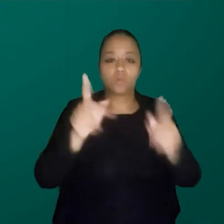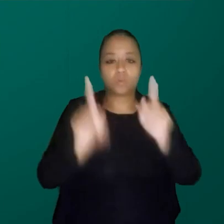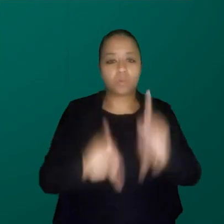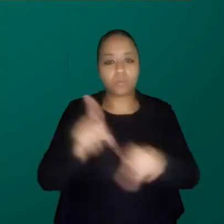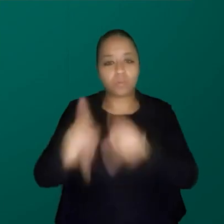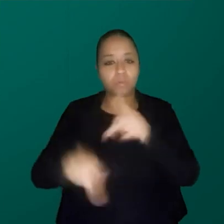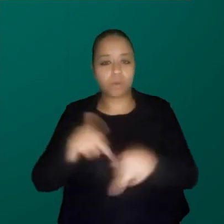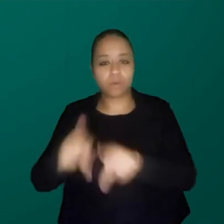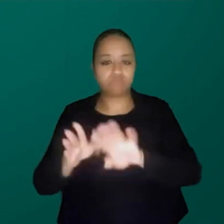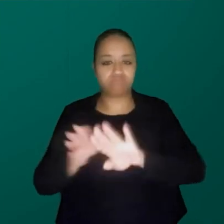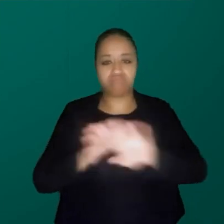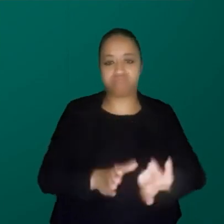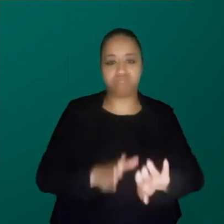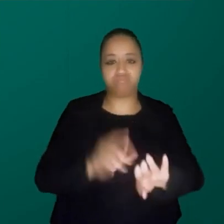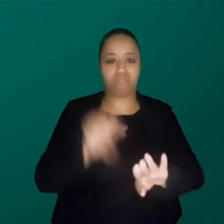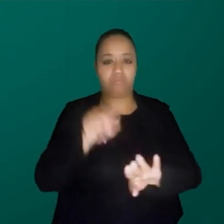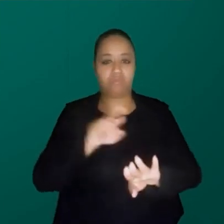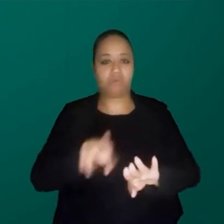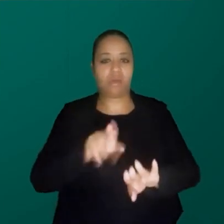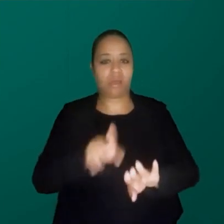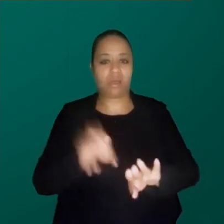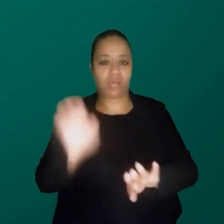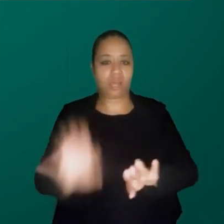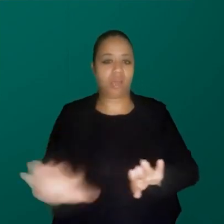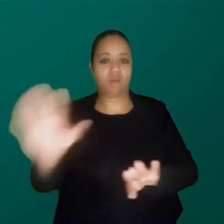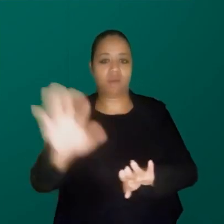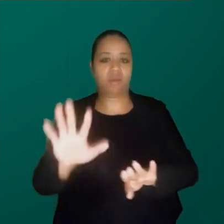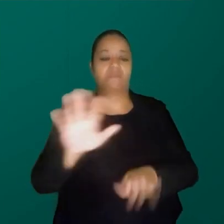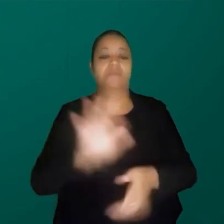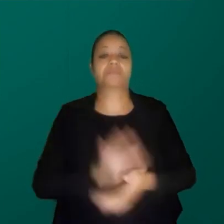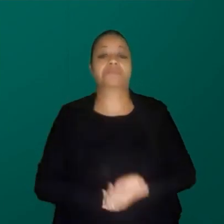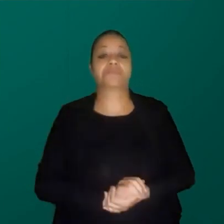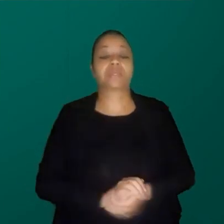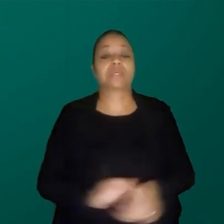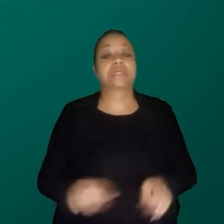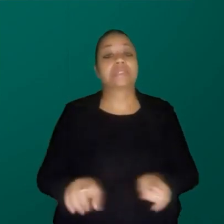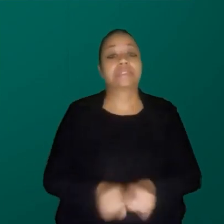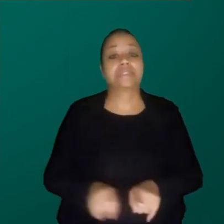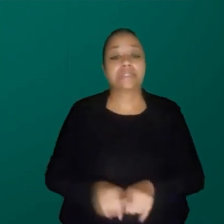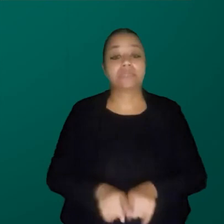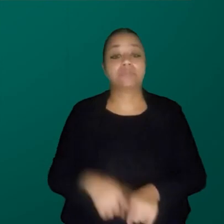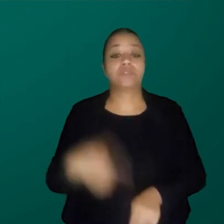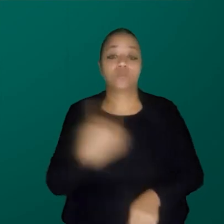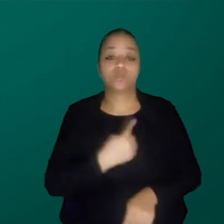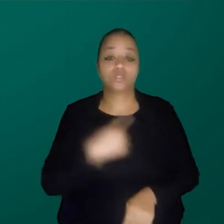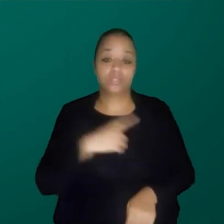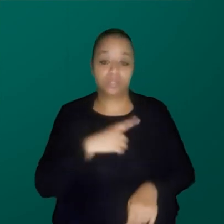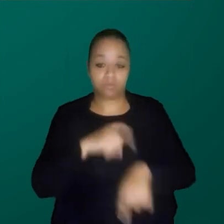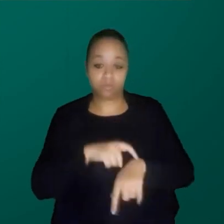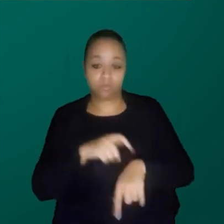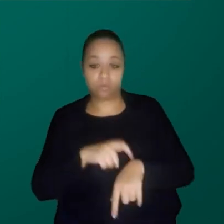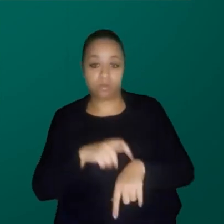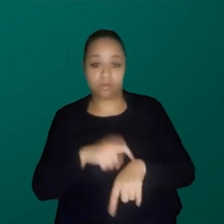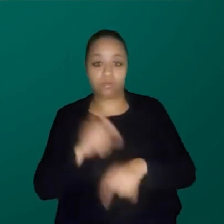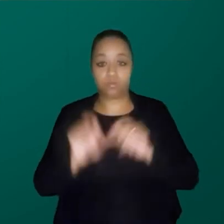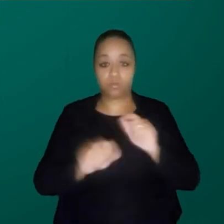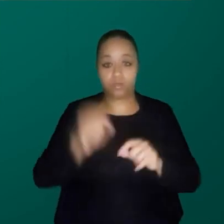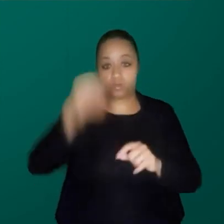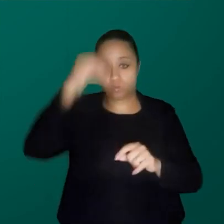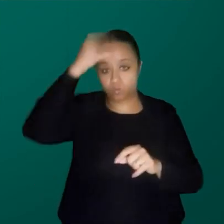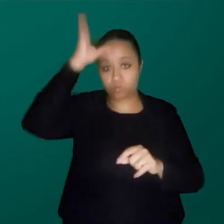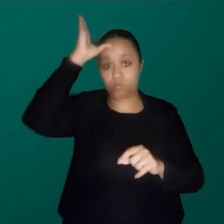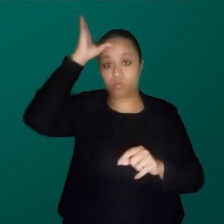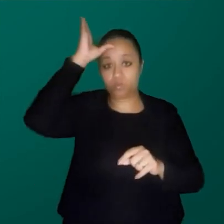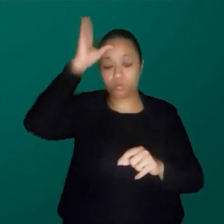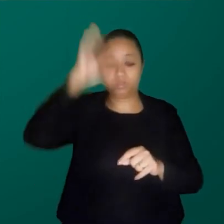fossem europeus. E, a partir daí, você tem um momento em que os conhecimentos também